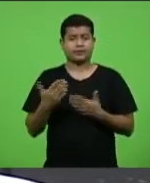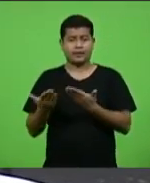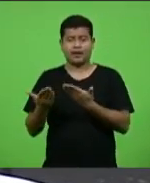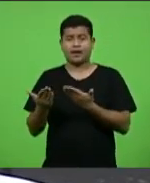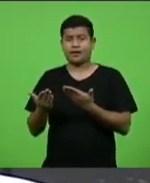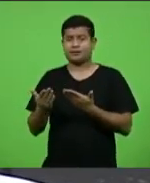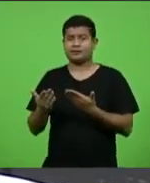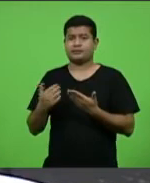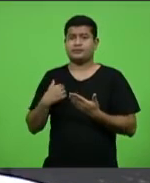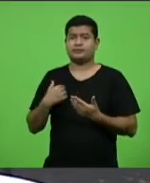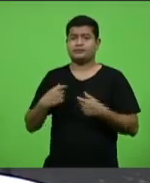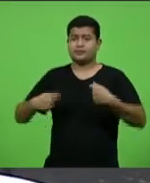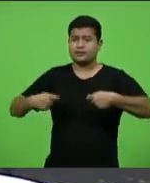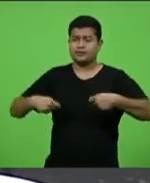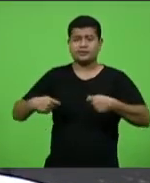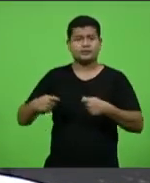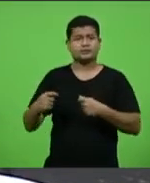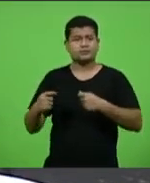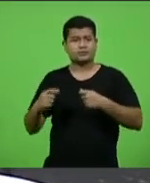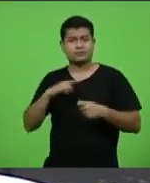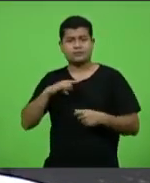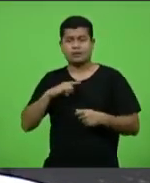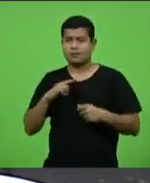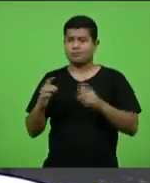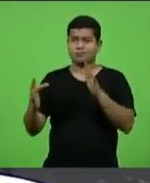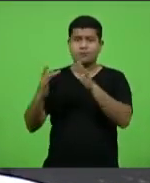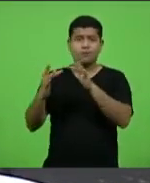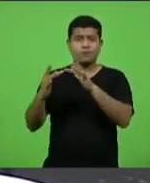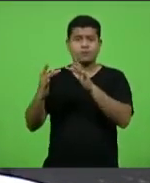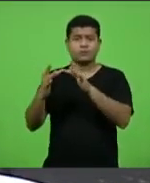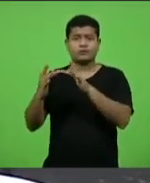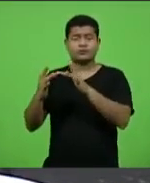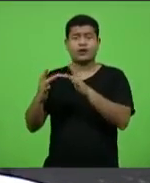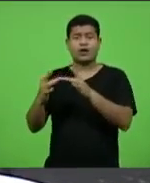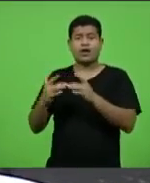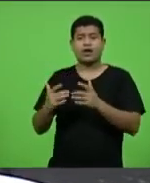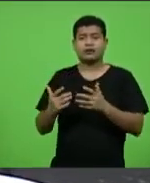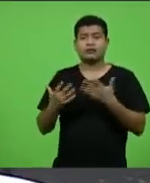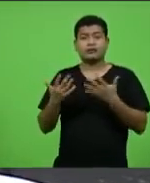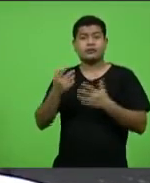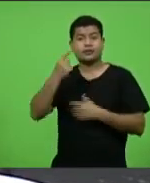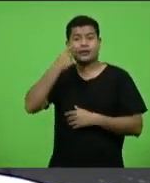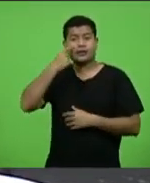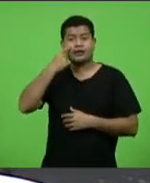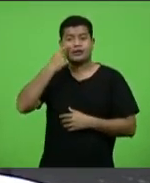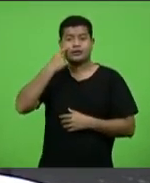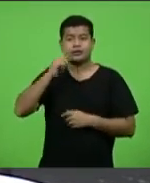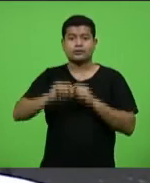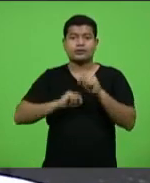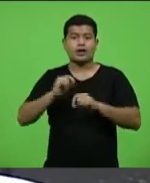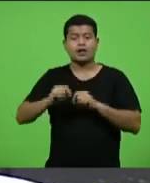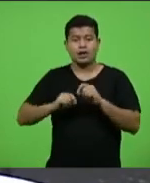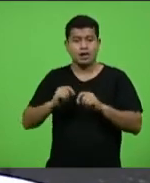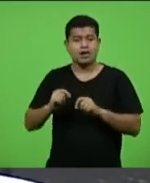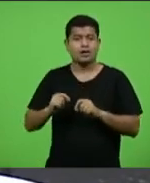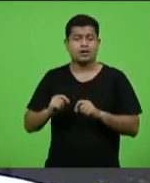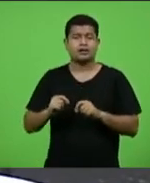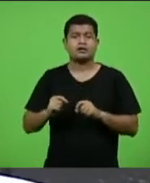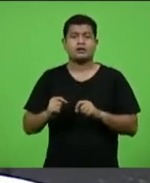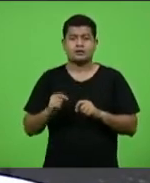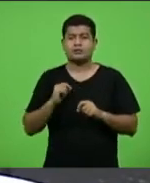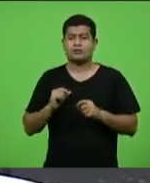contatos, buscando estabelecer um ambiente